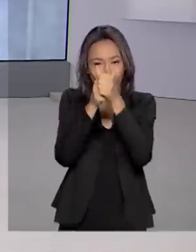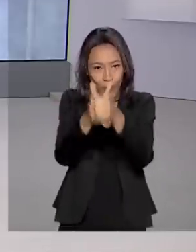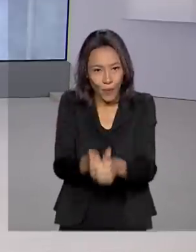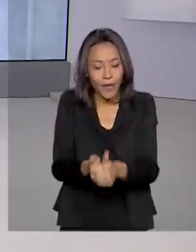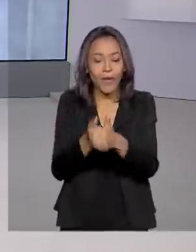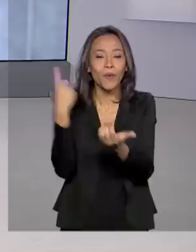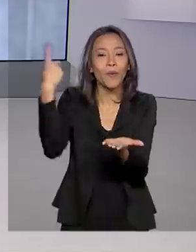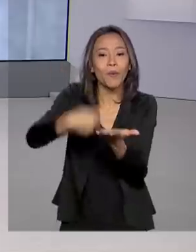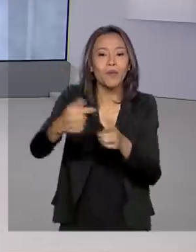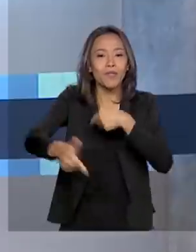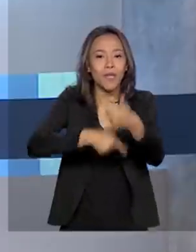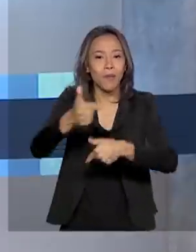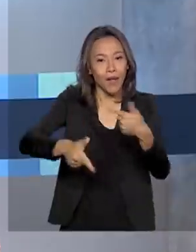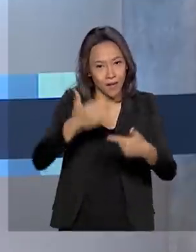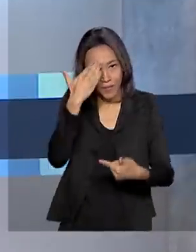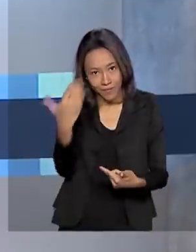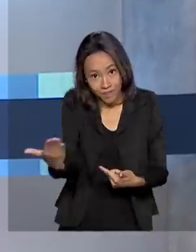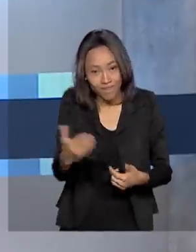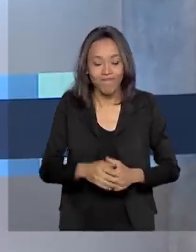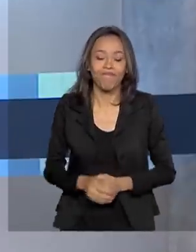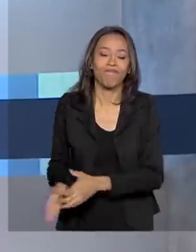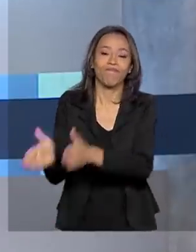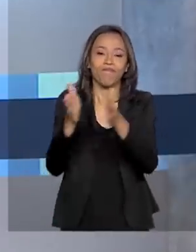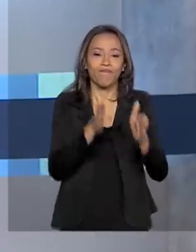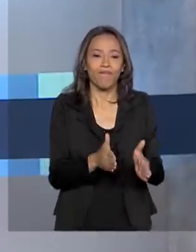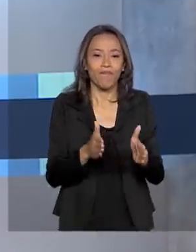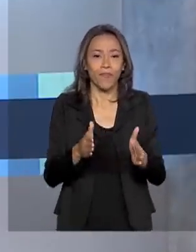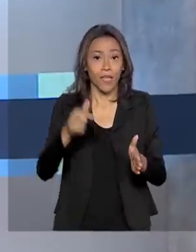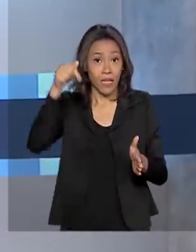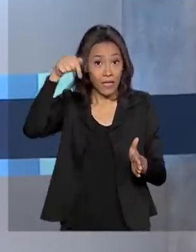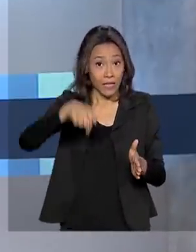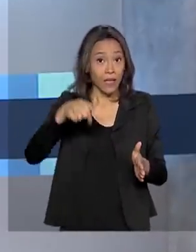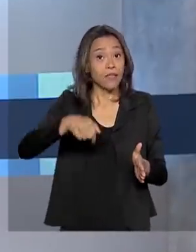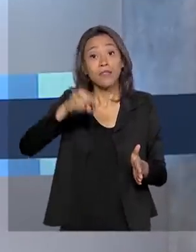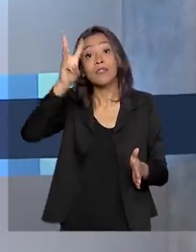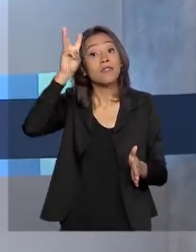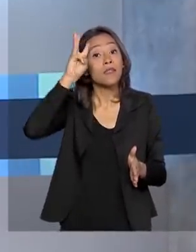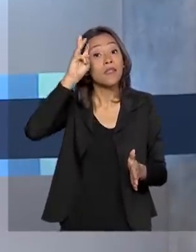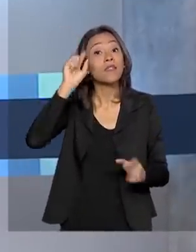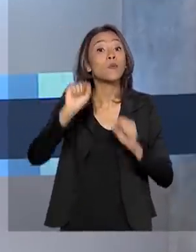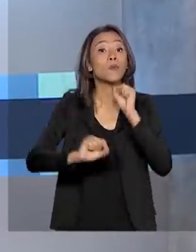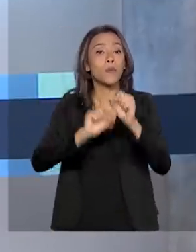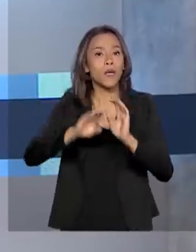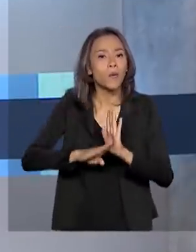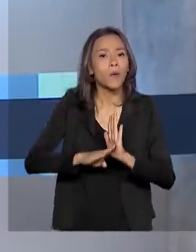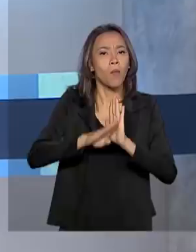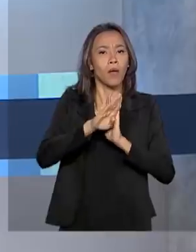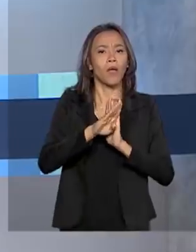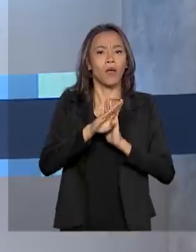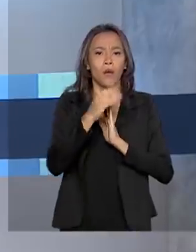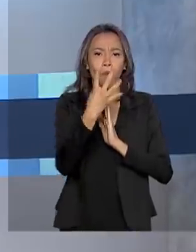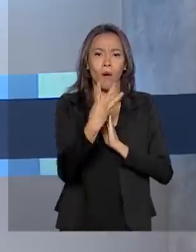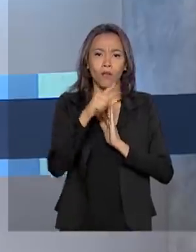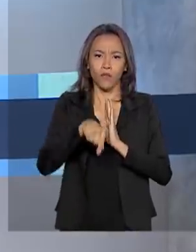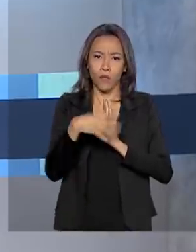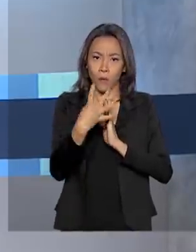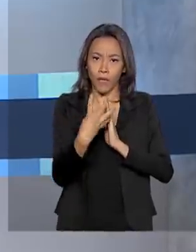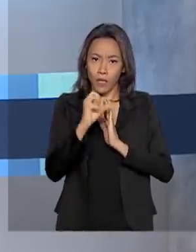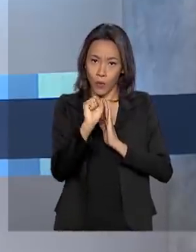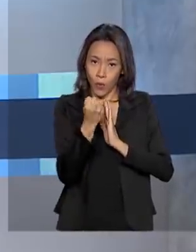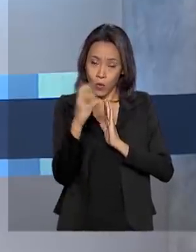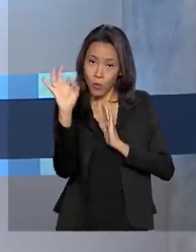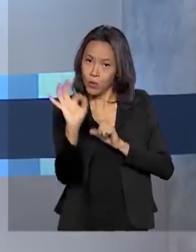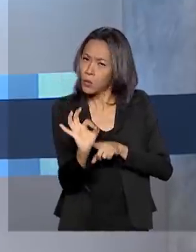agenda do presidente. Muito obrigada. E começa a valer, a partir desta terça-feira, o reajuste de 4,48%